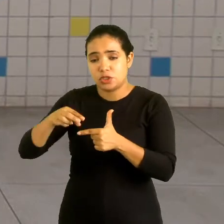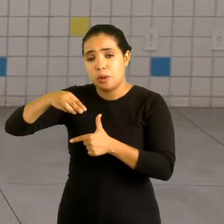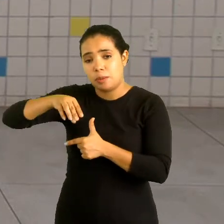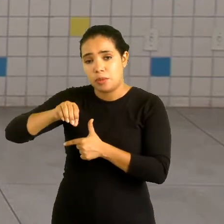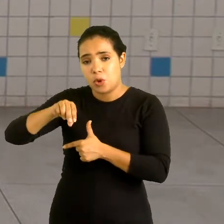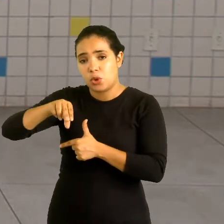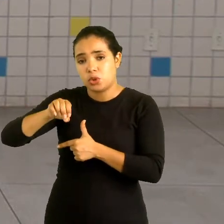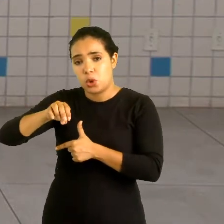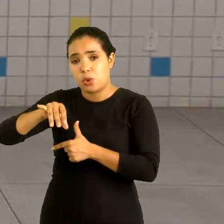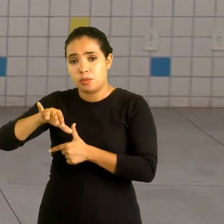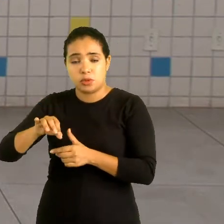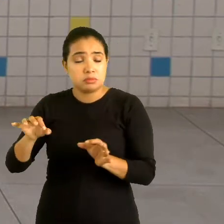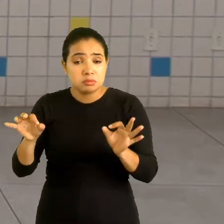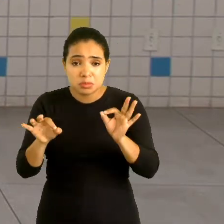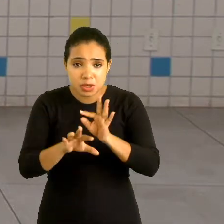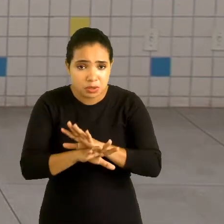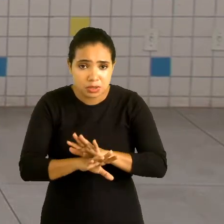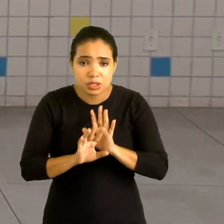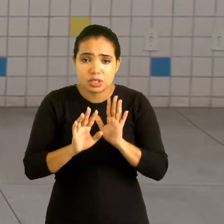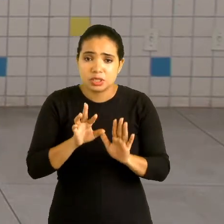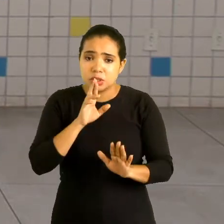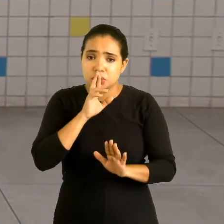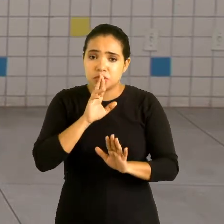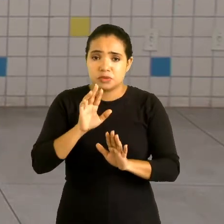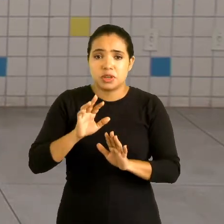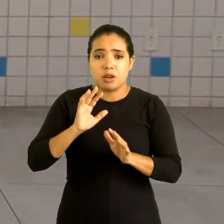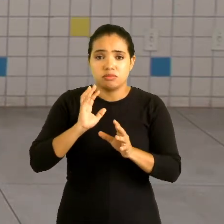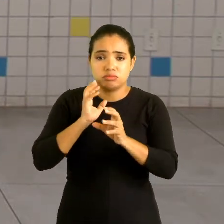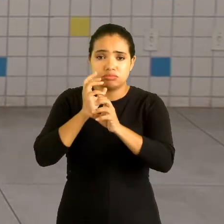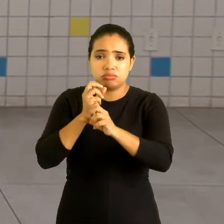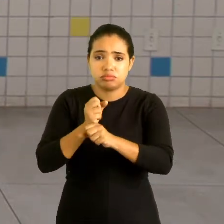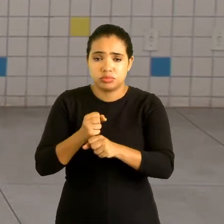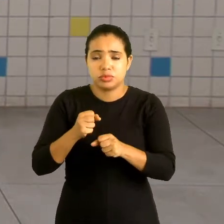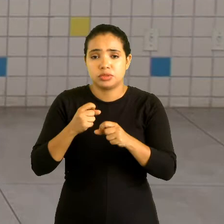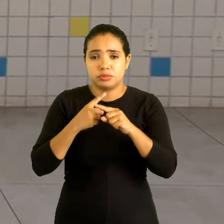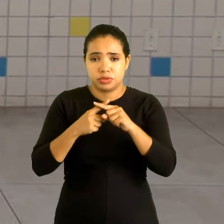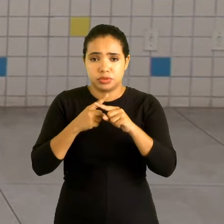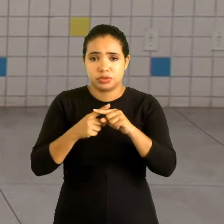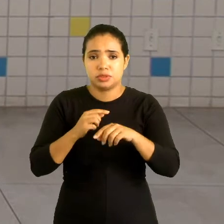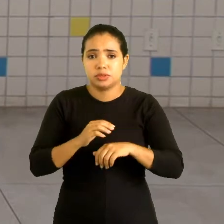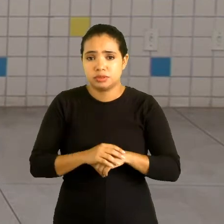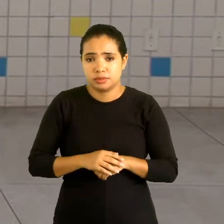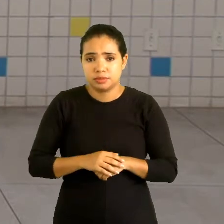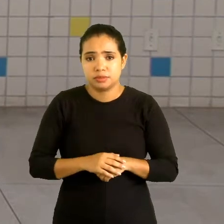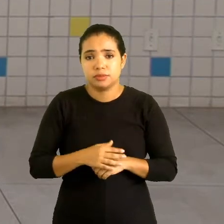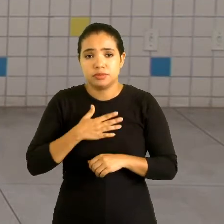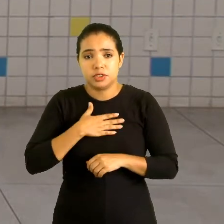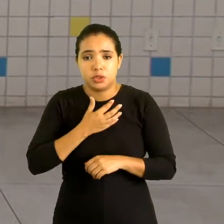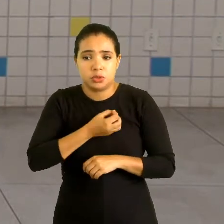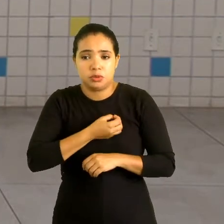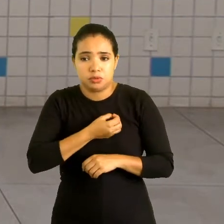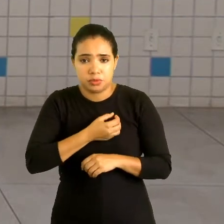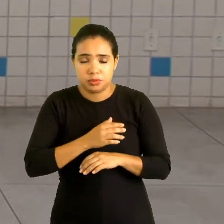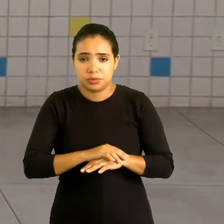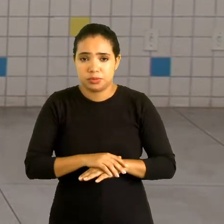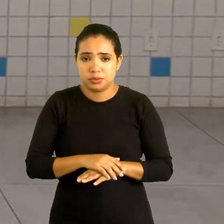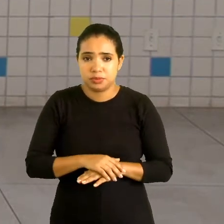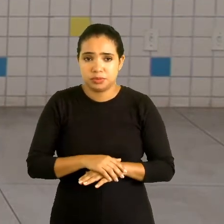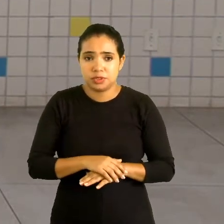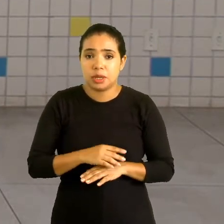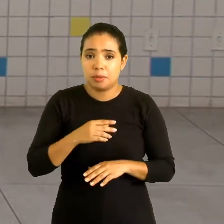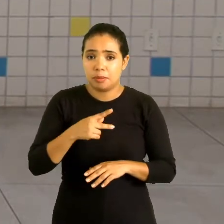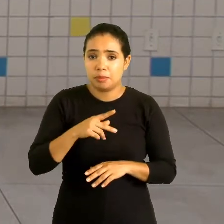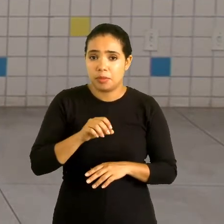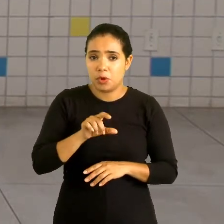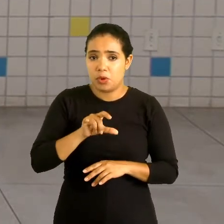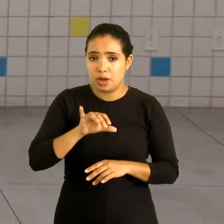Nós já fizemos isso lá na multiplicação. Eu multiplicava cada termo do meu monômio por termos do meu polinômio.